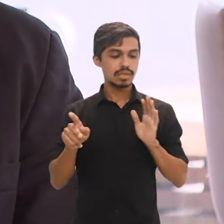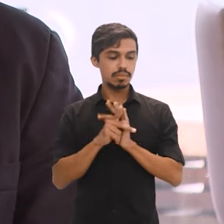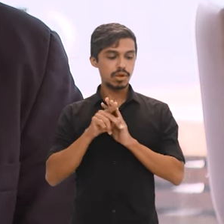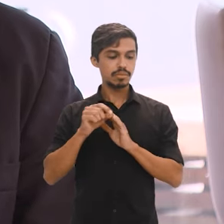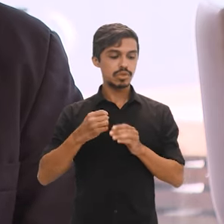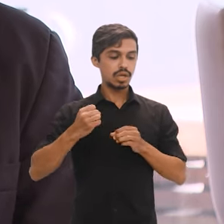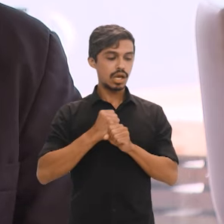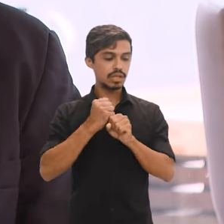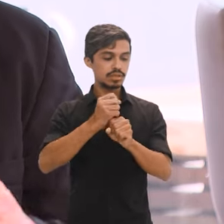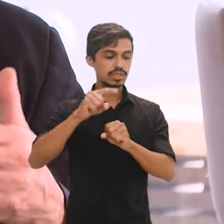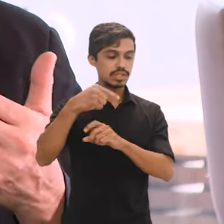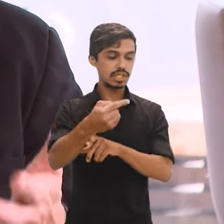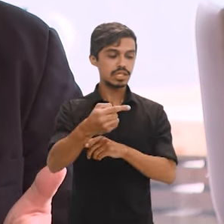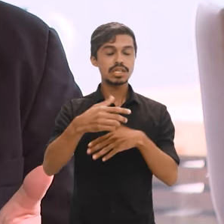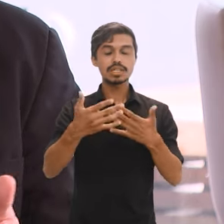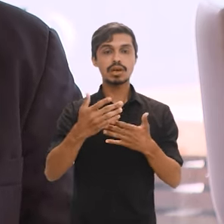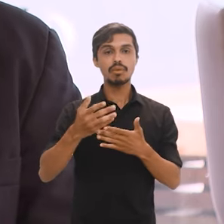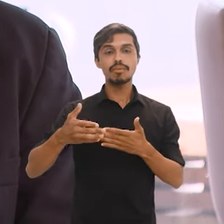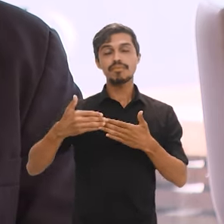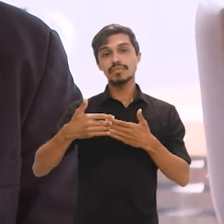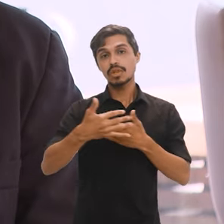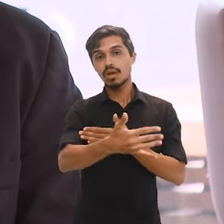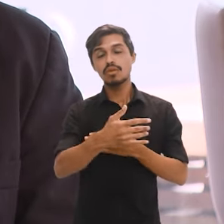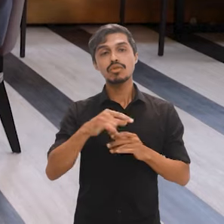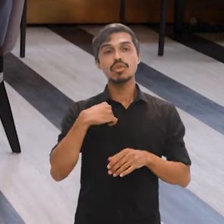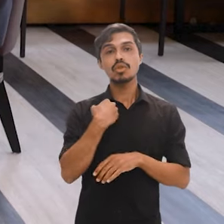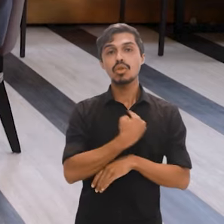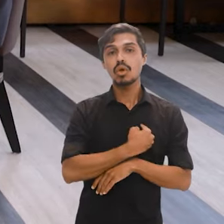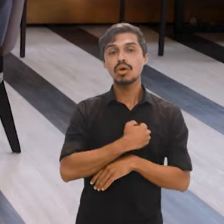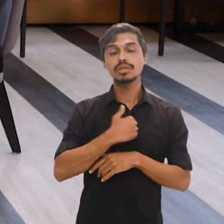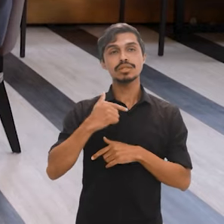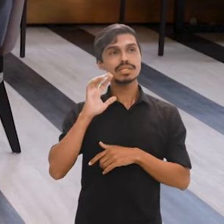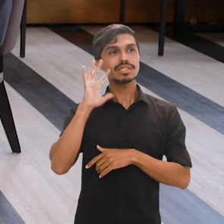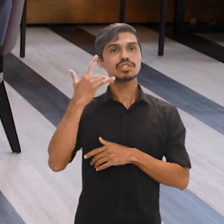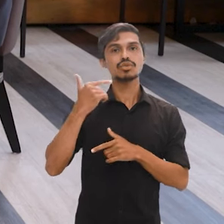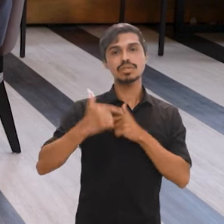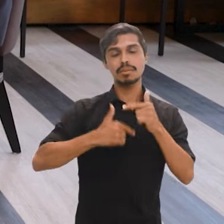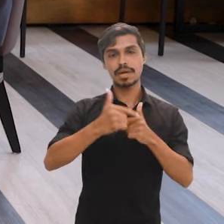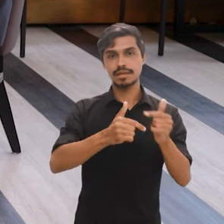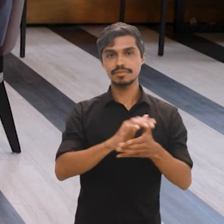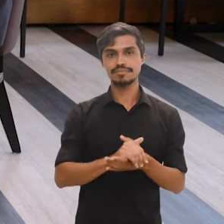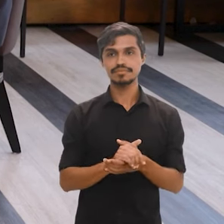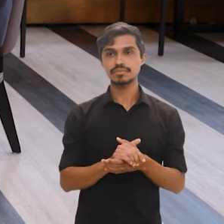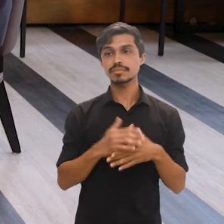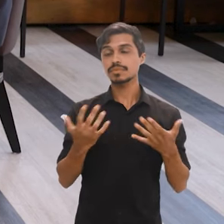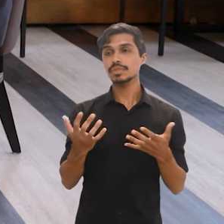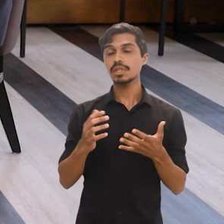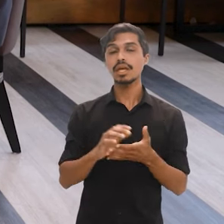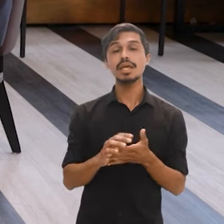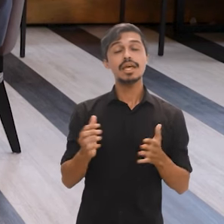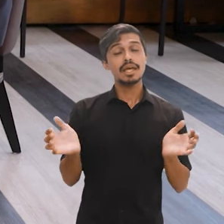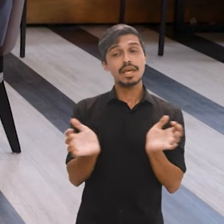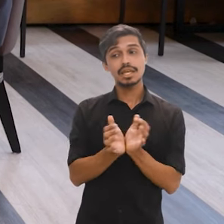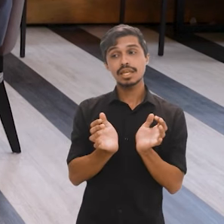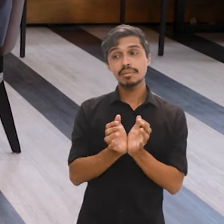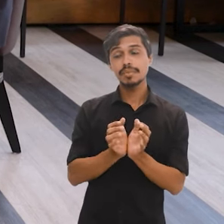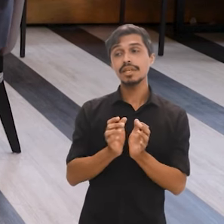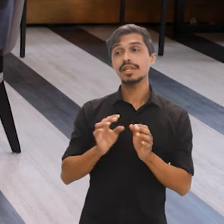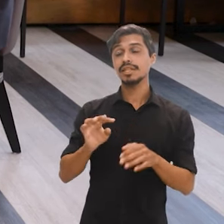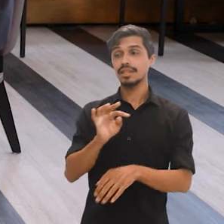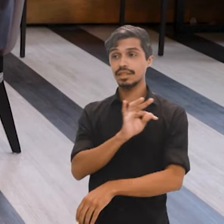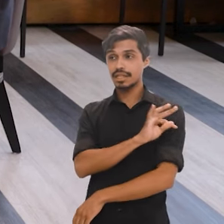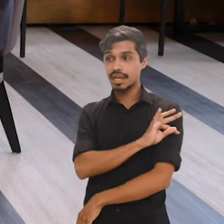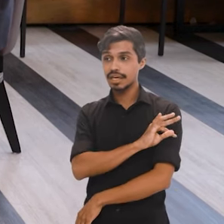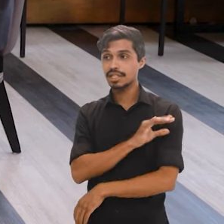IBGE para os próximos anos, e, a partir disso, então, definirmos o plano de trabalho da instituição. Então, falando em corpo técnico, como o senhor mesmo disse,